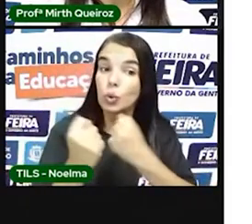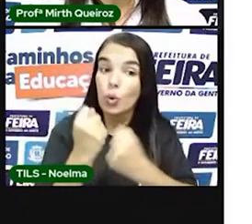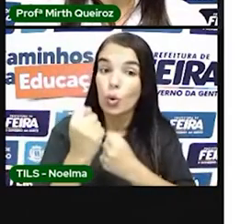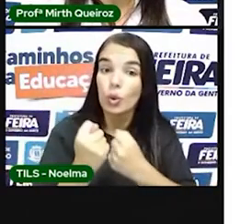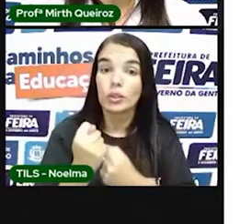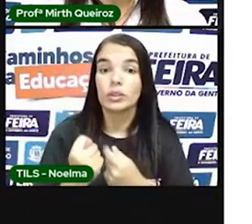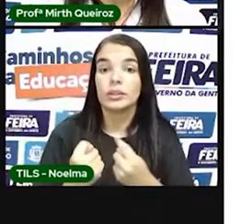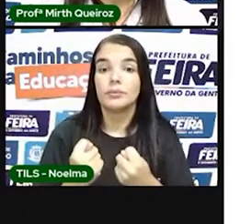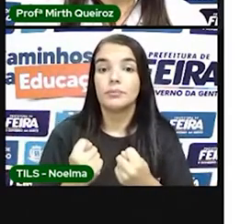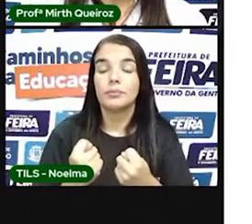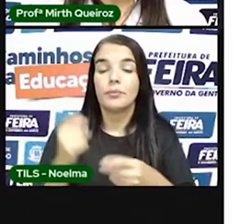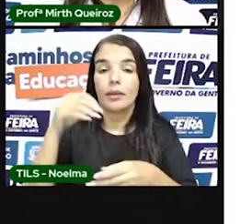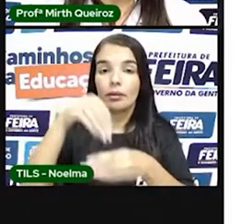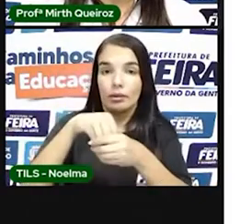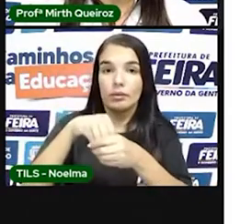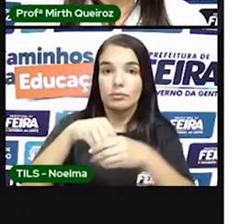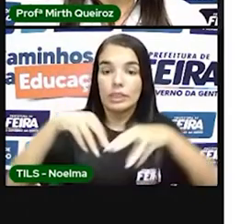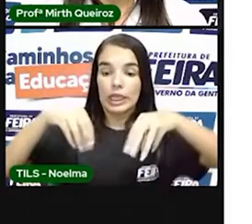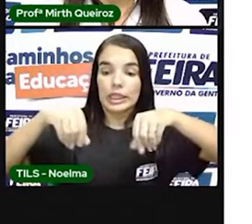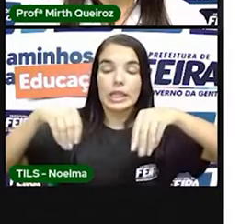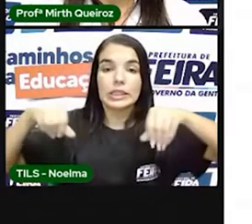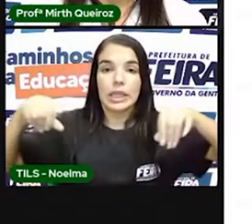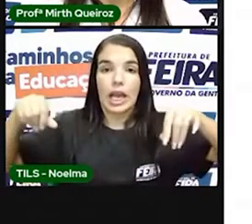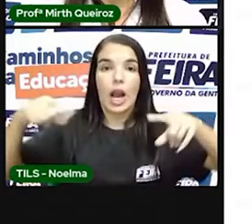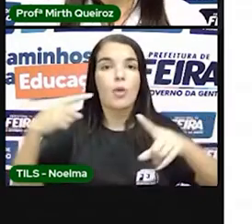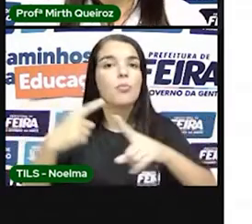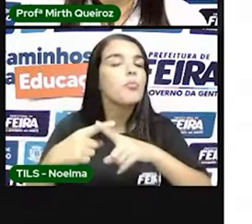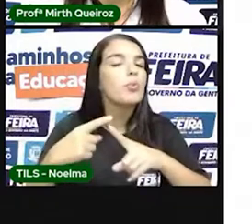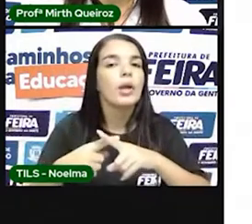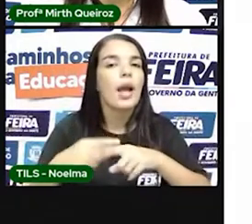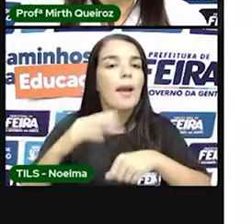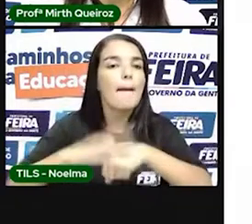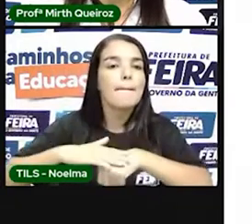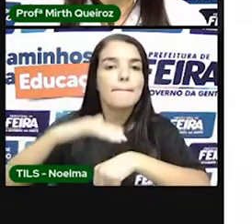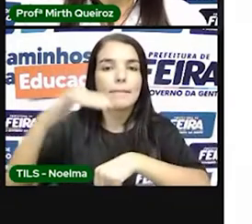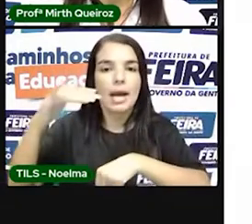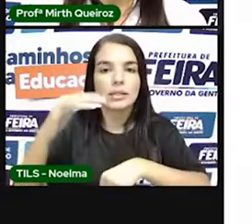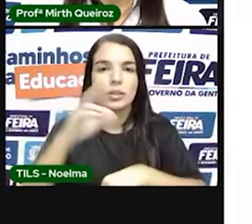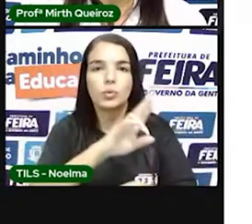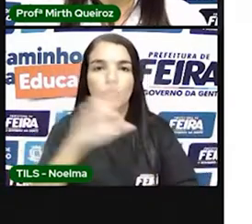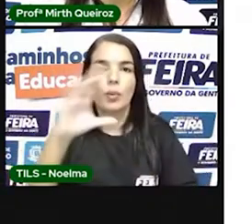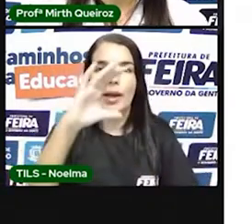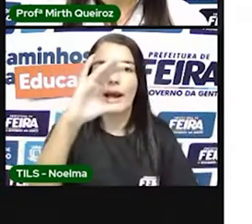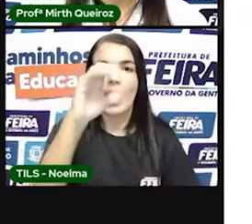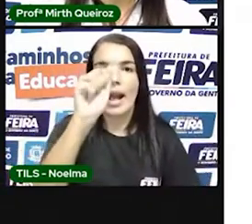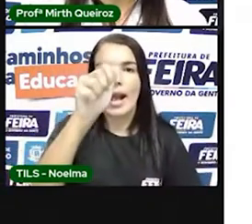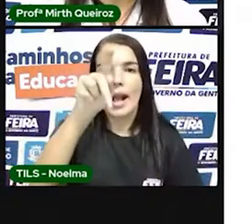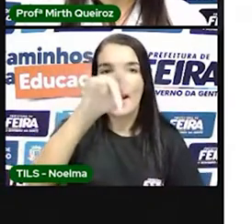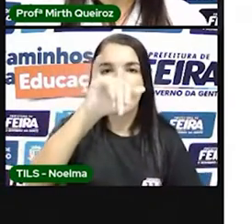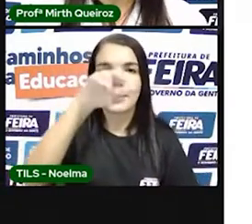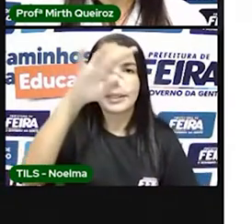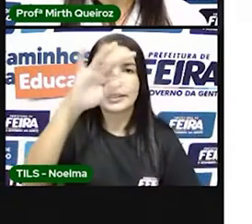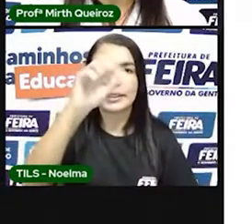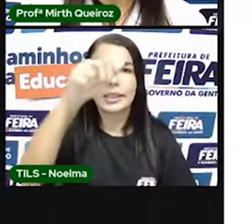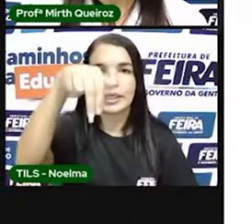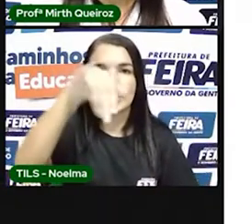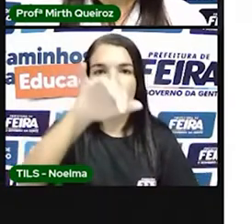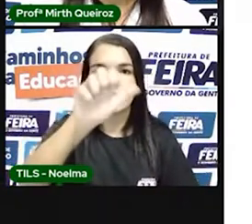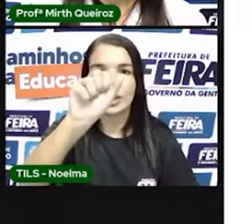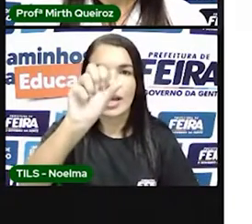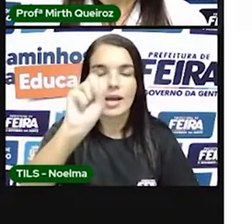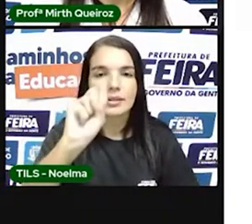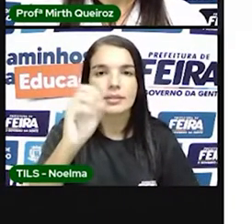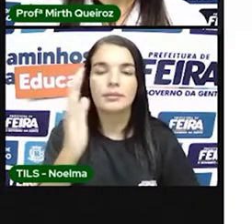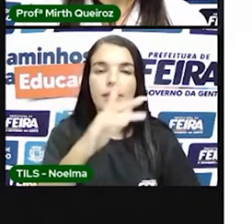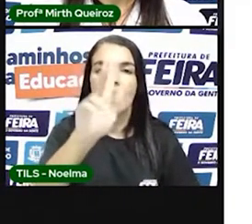terras brasileiras eram as capitanias hereditárias. O Brasil foi dividido em capitanias hereditárias.